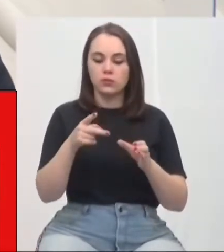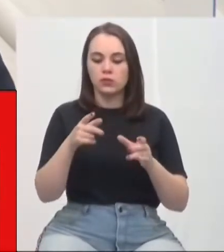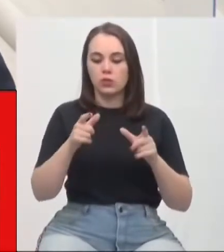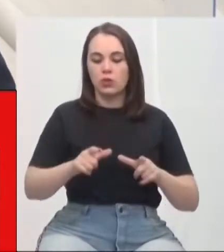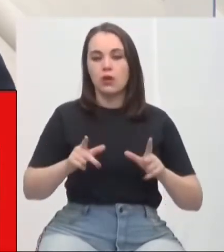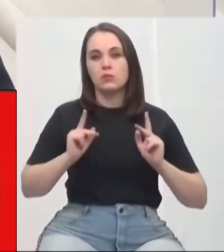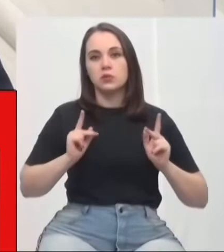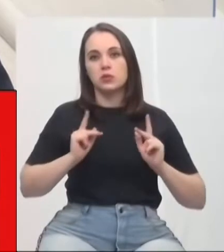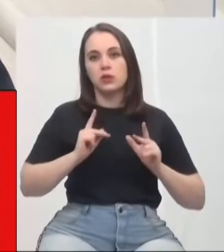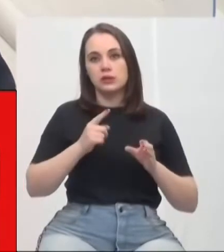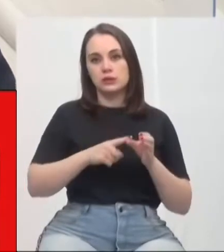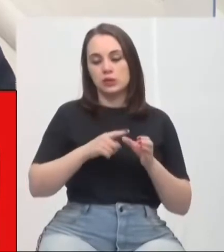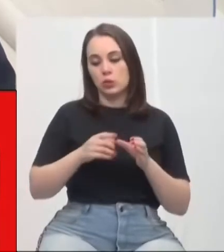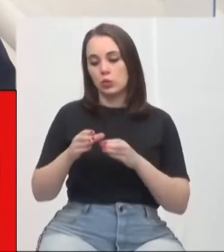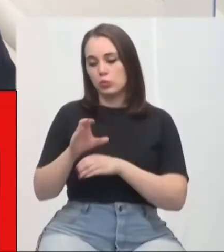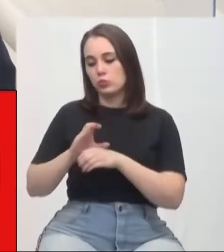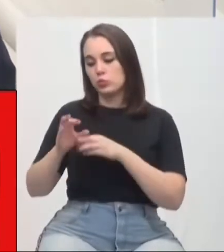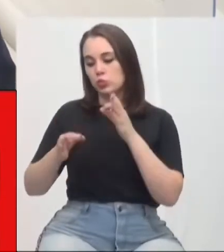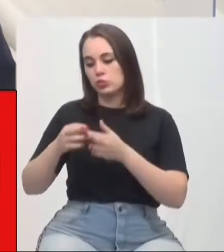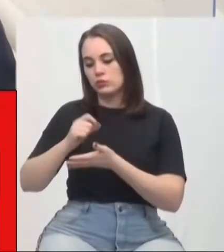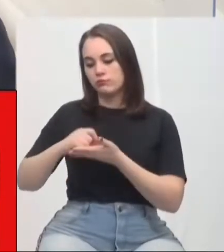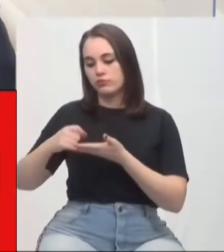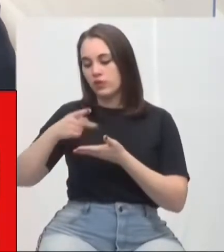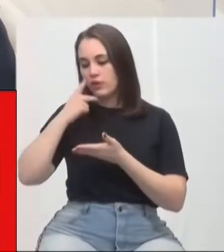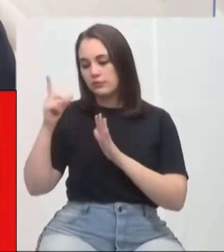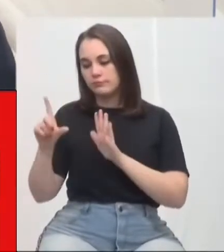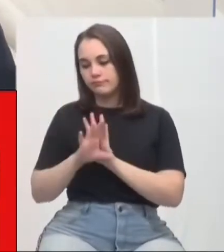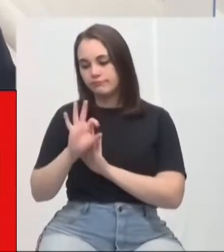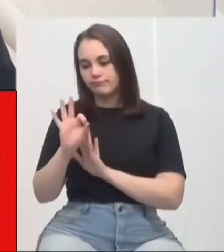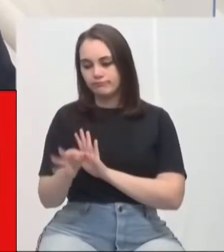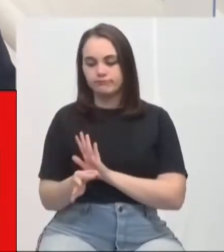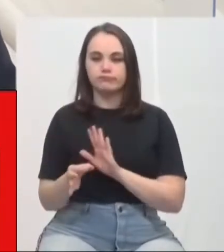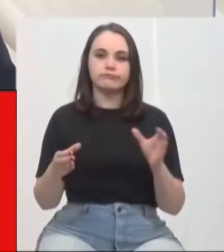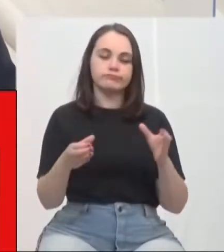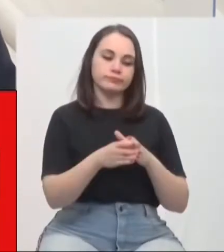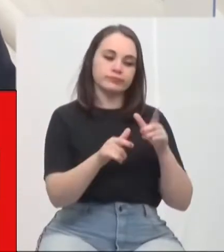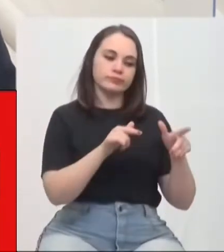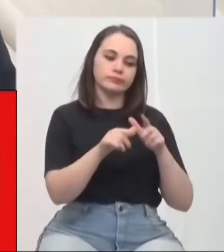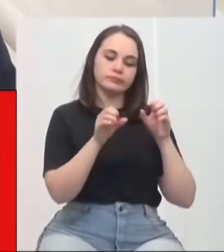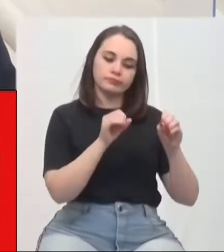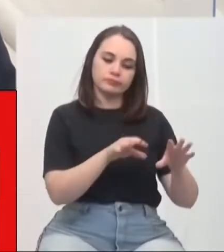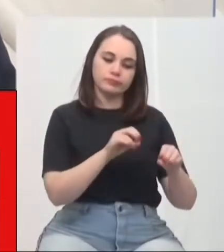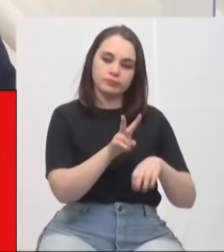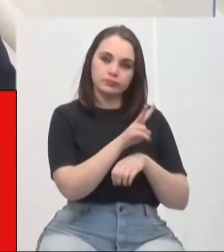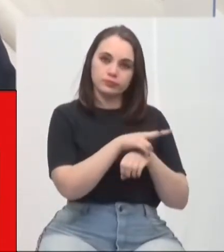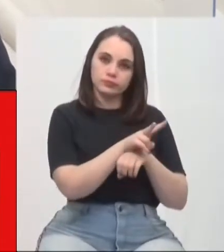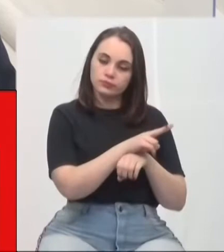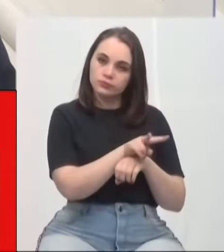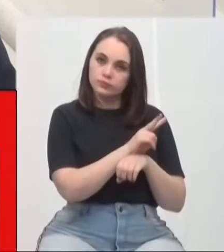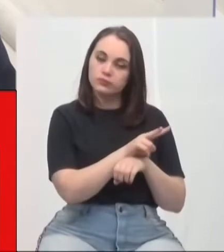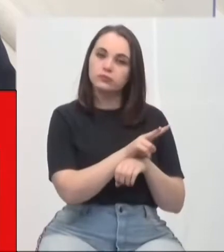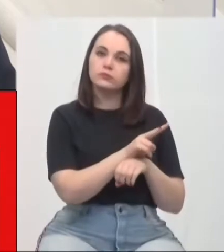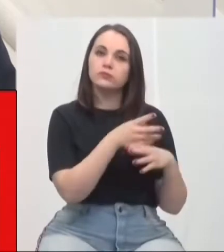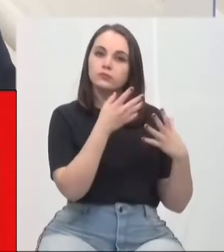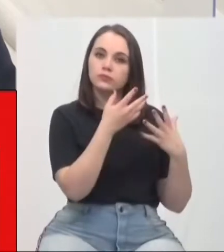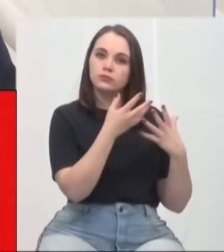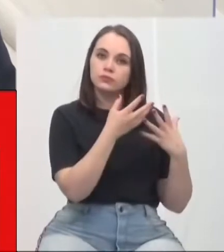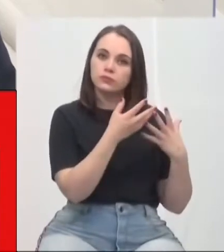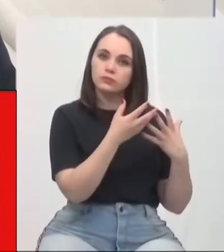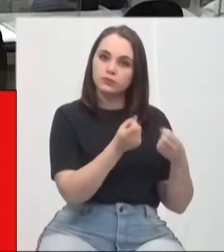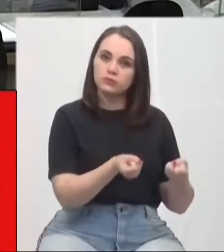Comissão de Constituição, Justiça e Redação opinou pela legalidade e constitucionalidade. As Comissões de Obras de Educação e Fiscalização